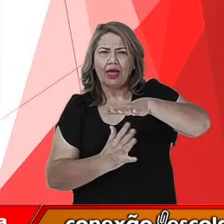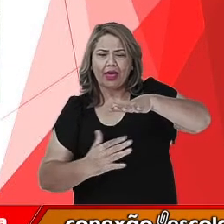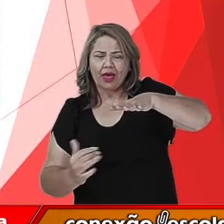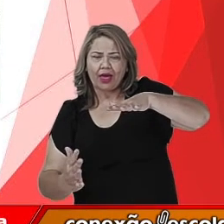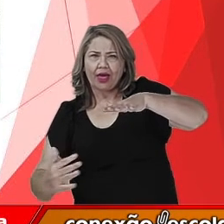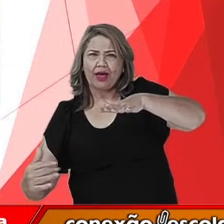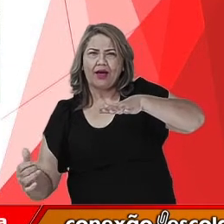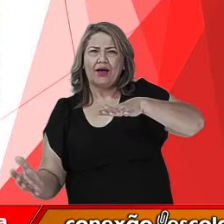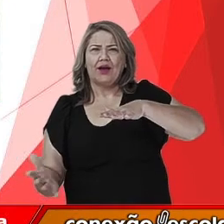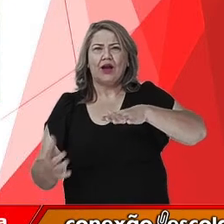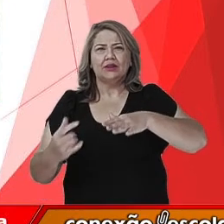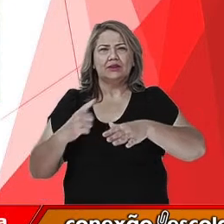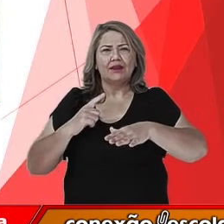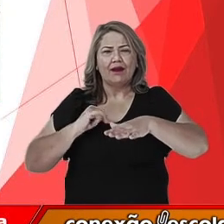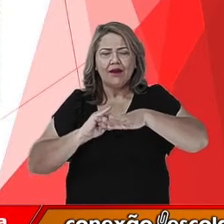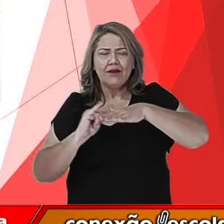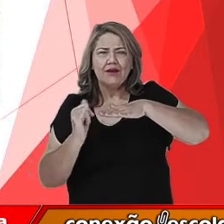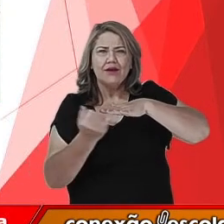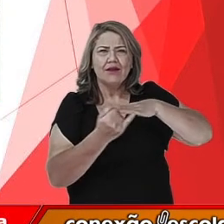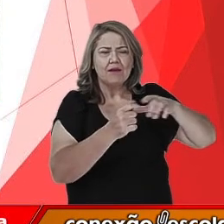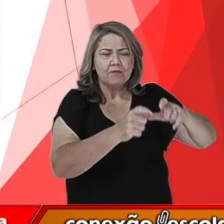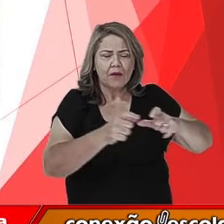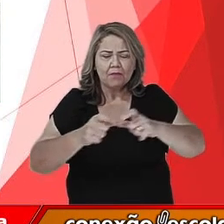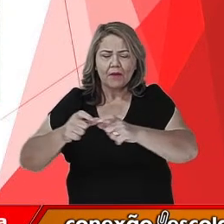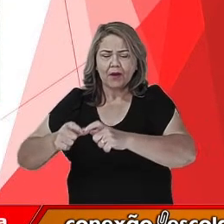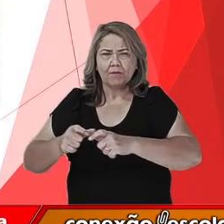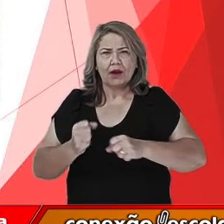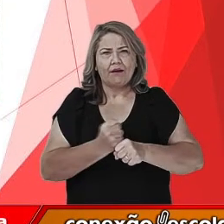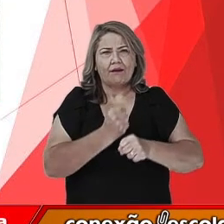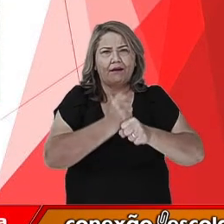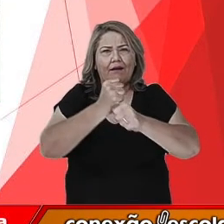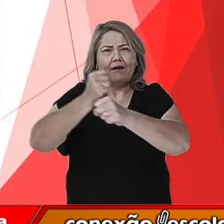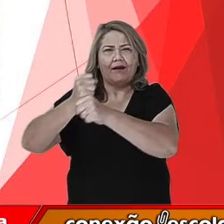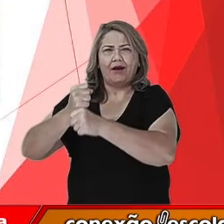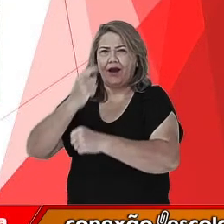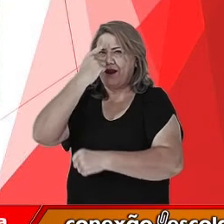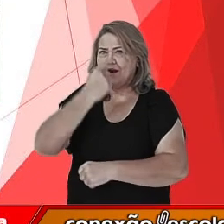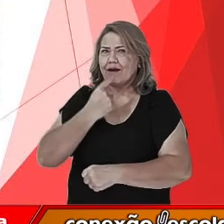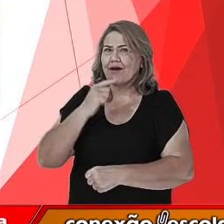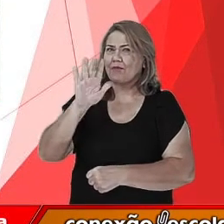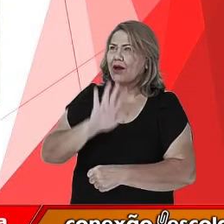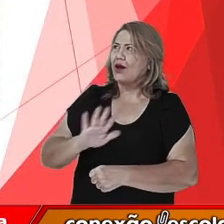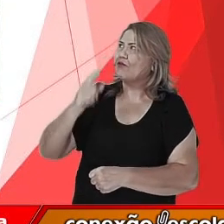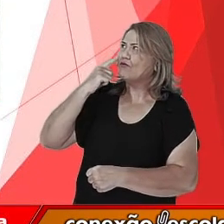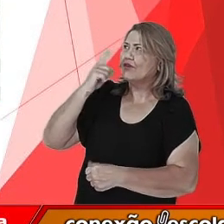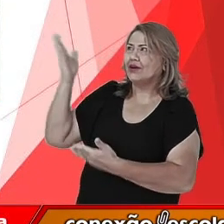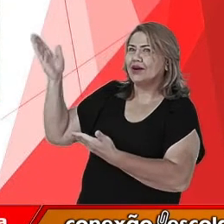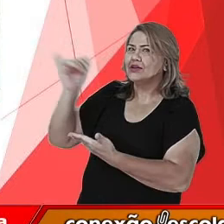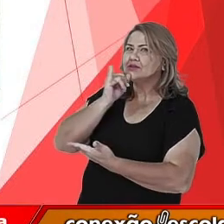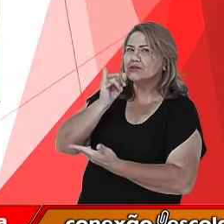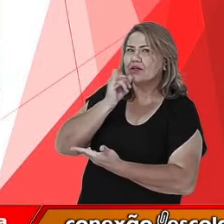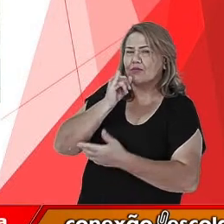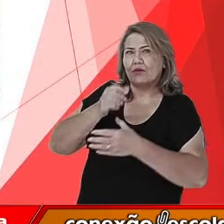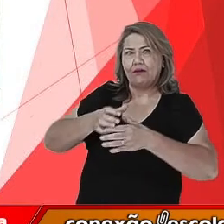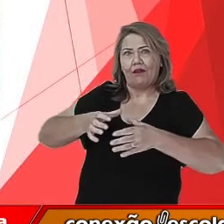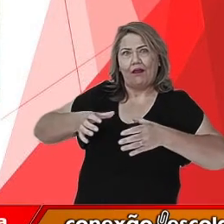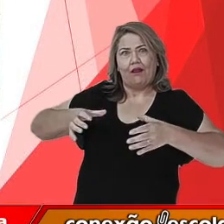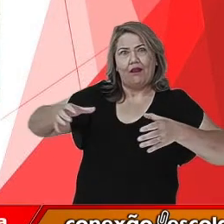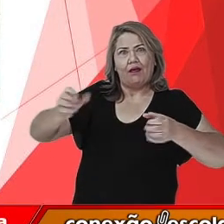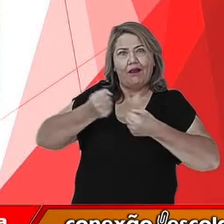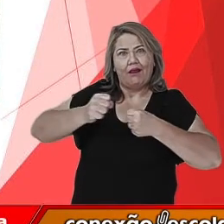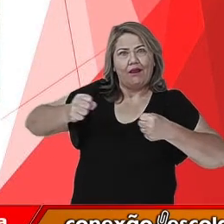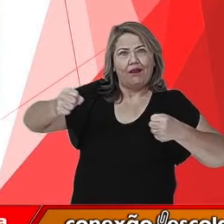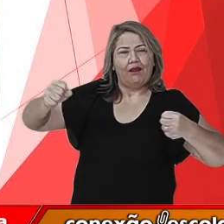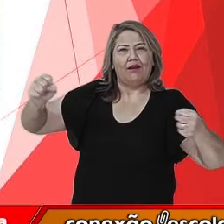forma os Astecas fizeram grandes construções. Essa imagem somente para exemplificar a grandiosidade dessa